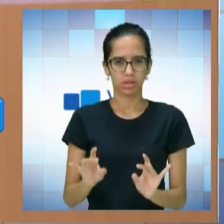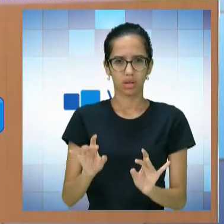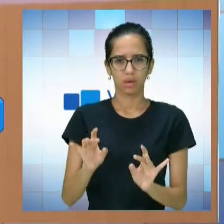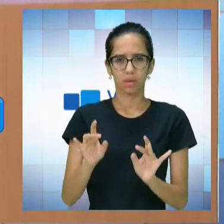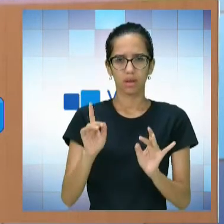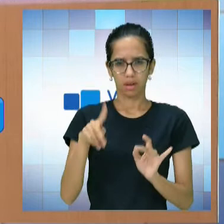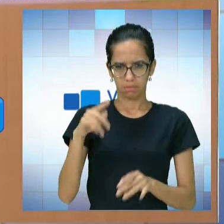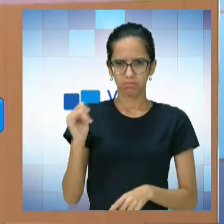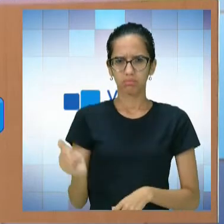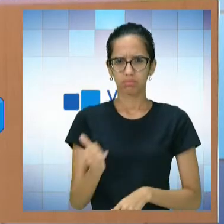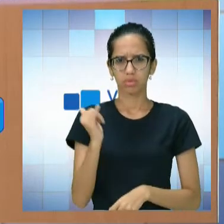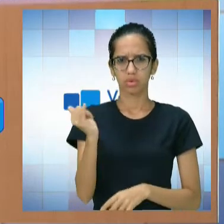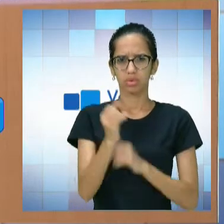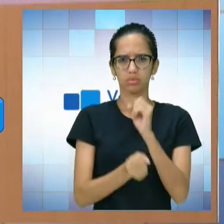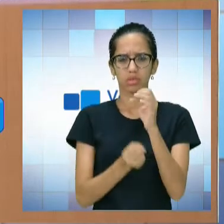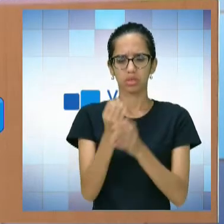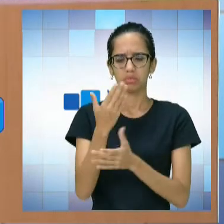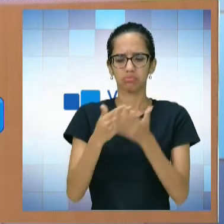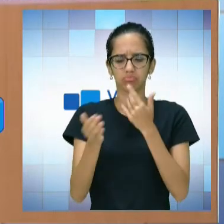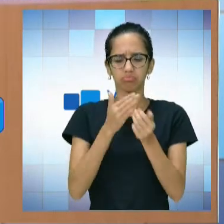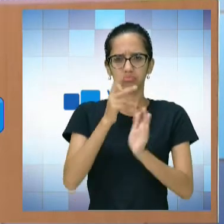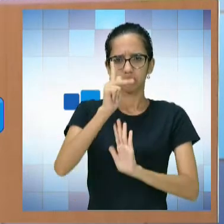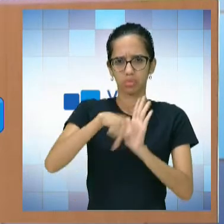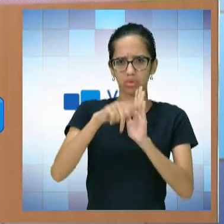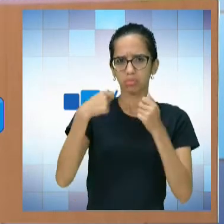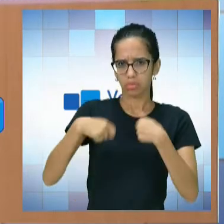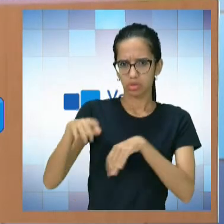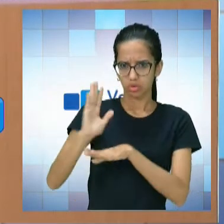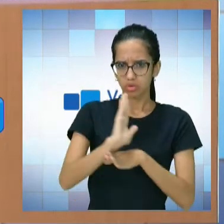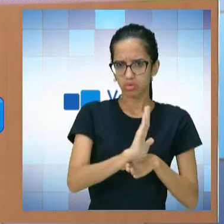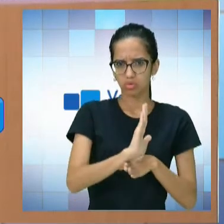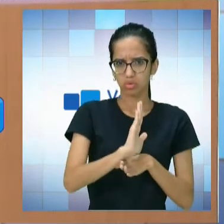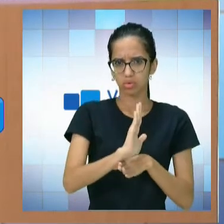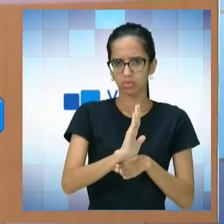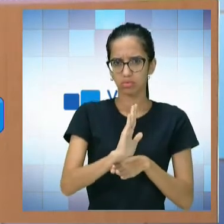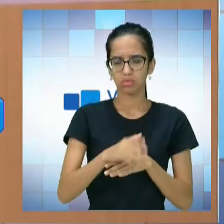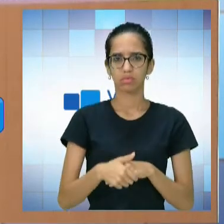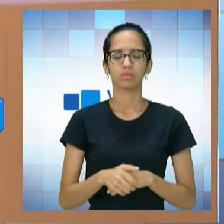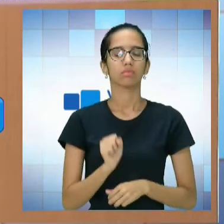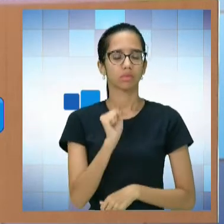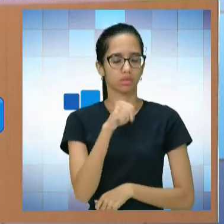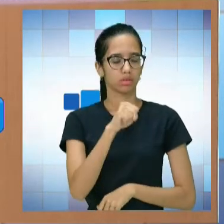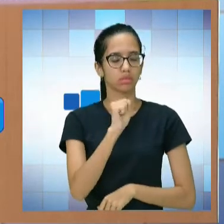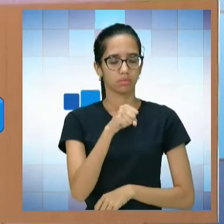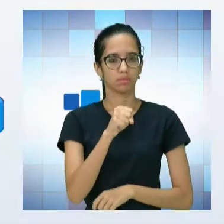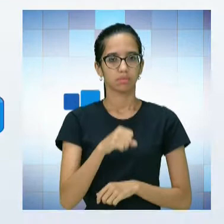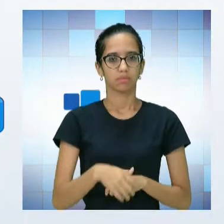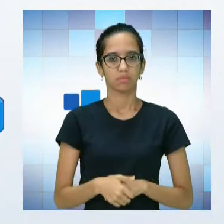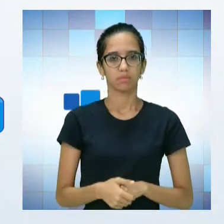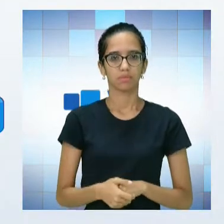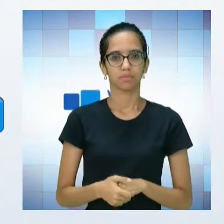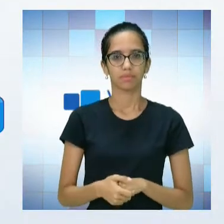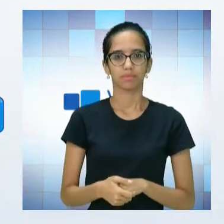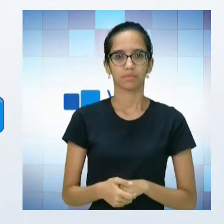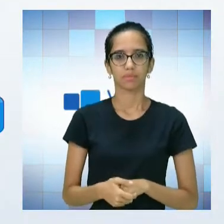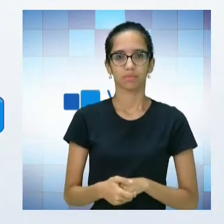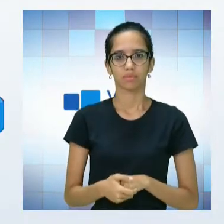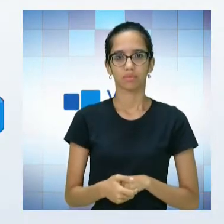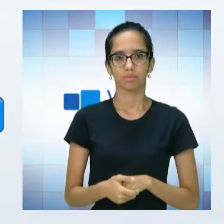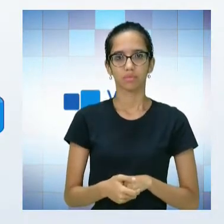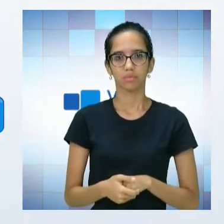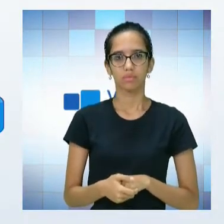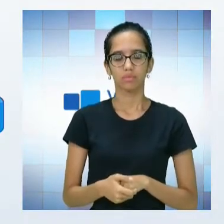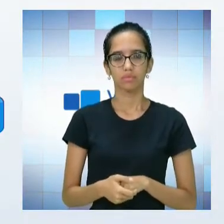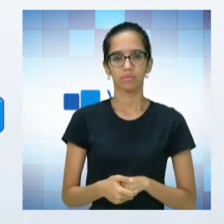necessário, né? Criação de qualquer projeto, é necessário o apoio, né? De alguém. Sim, com certeza. Se não fosse